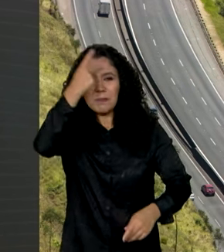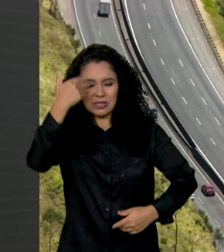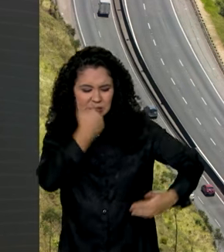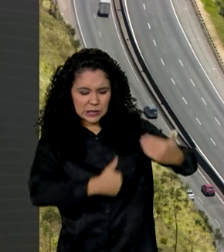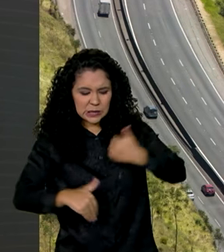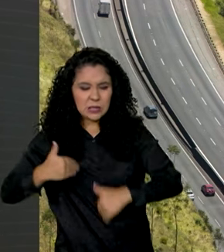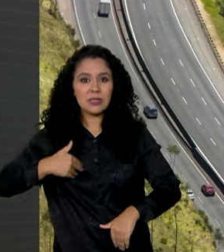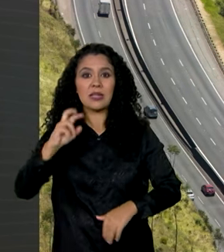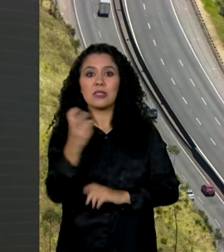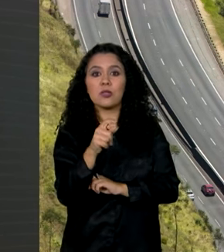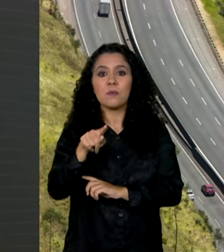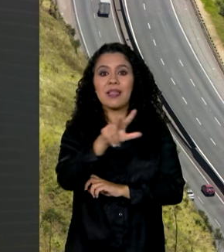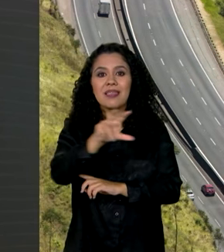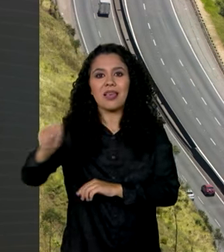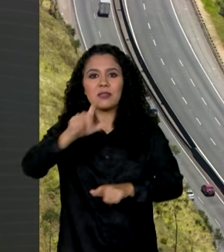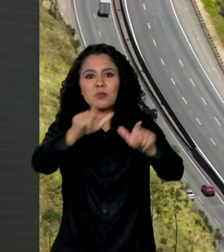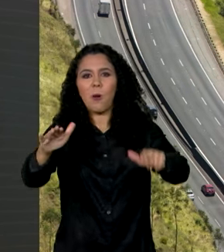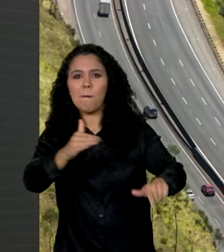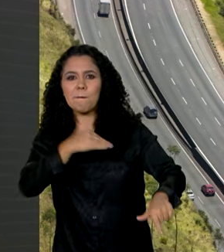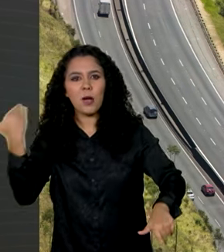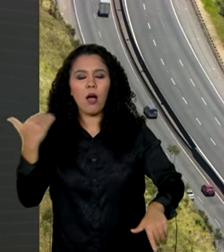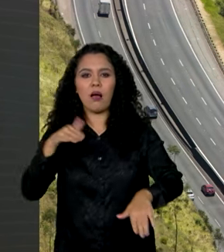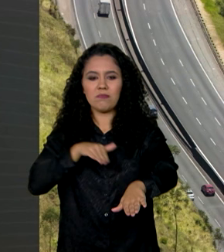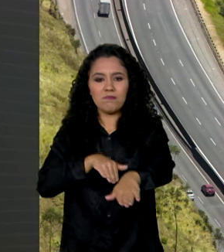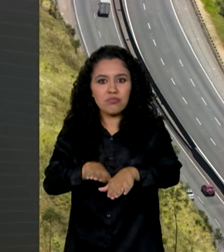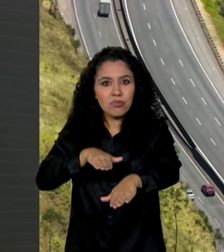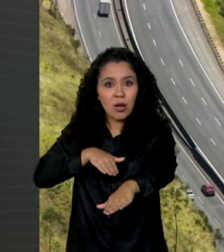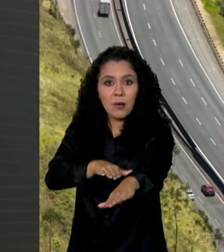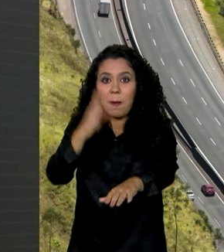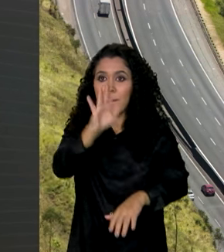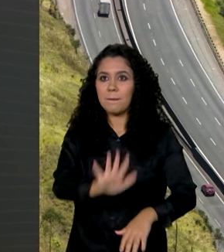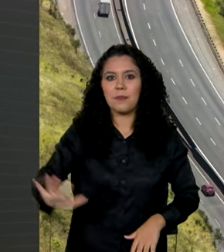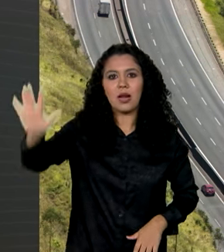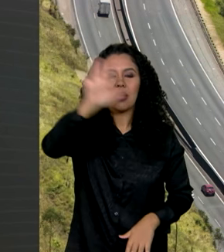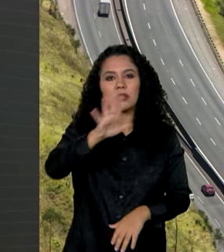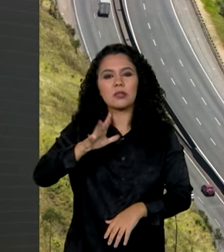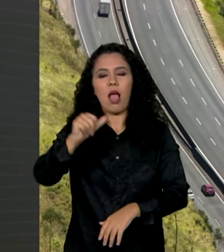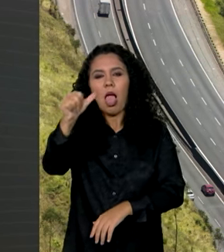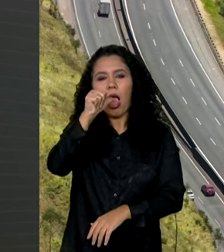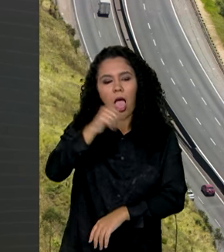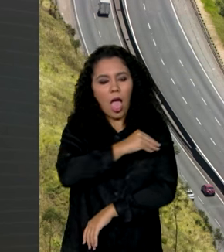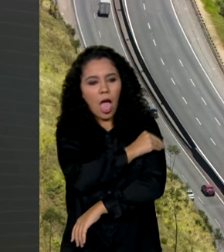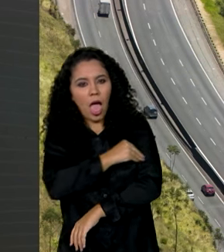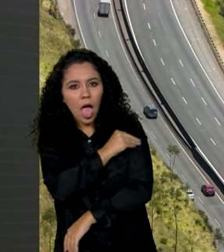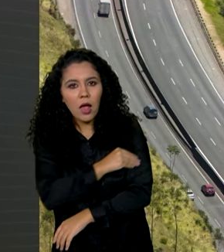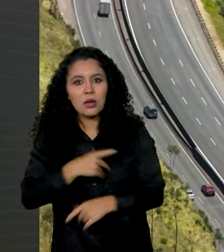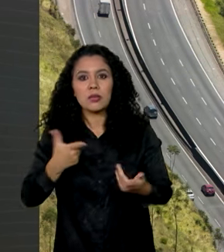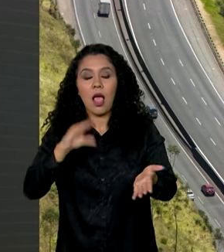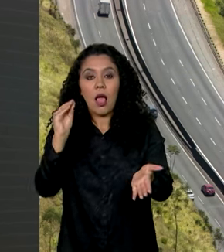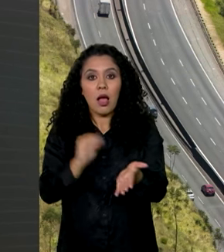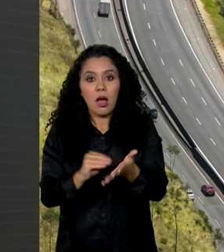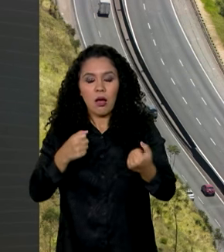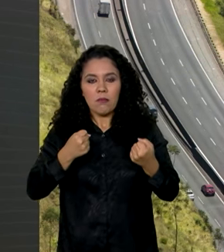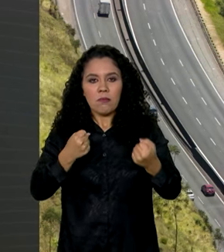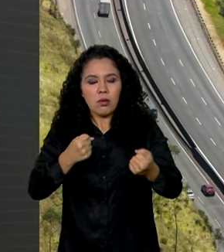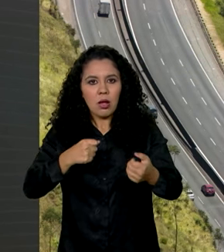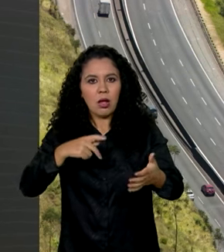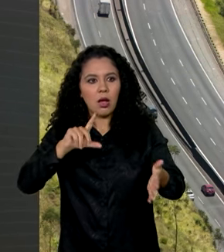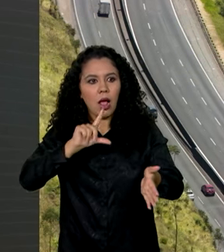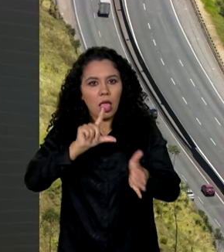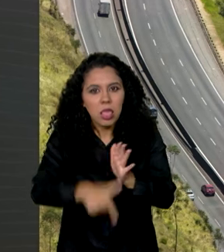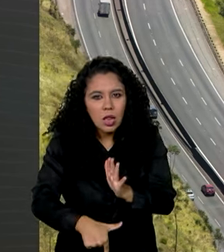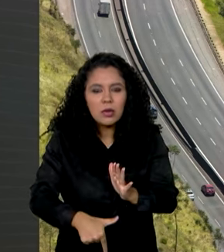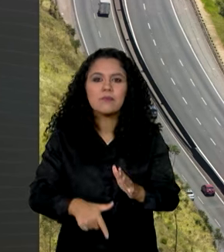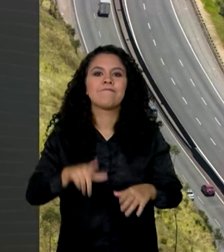.500 mortes nas rodovias em todo o país. O álcool e a falta de reação, ou reação tardia, foram